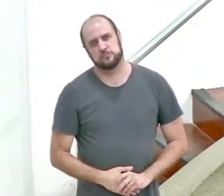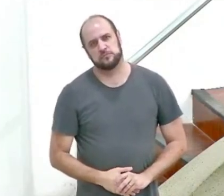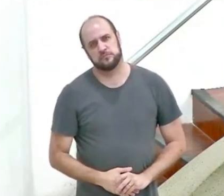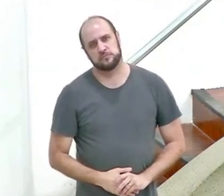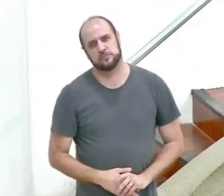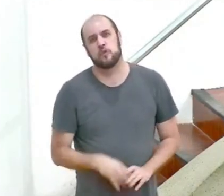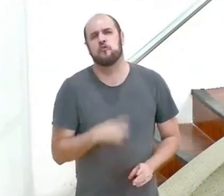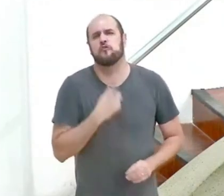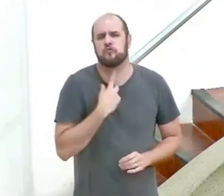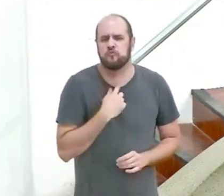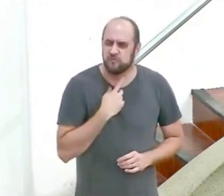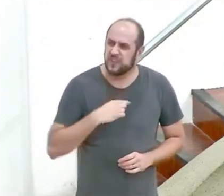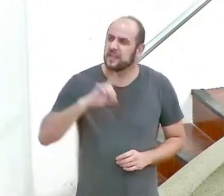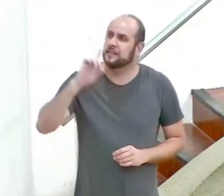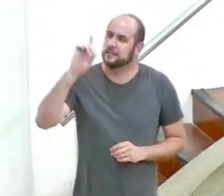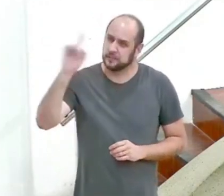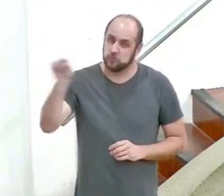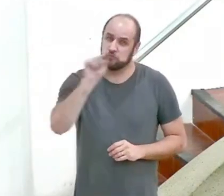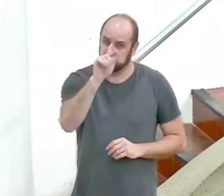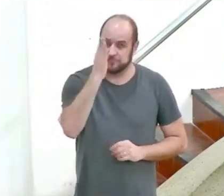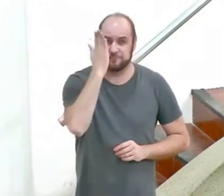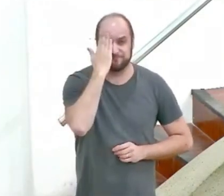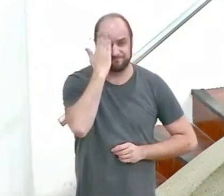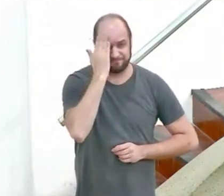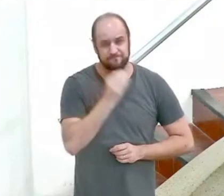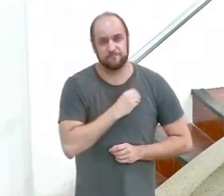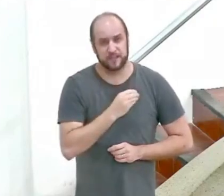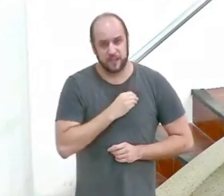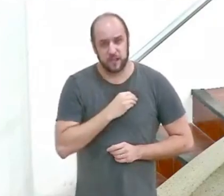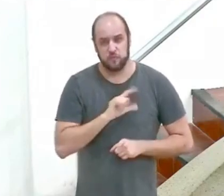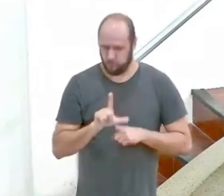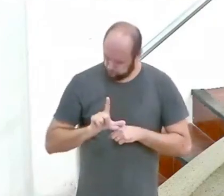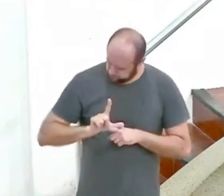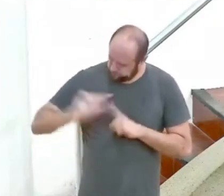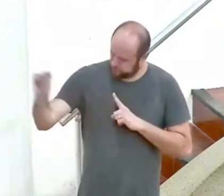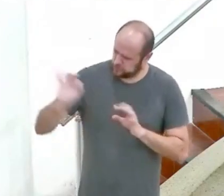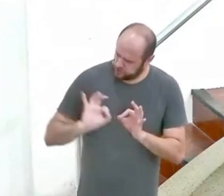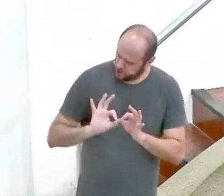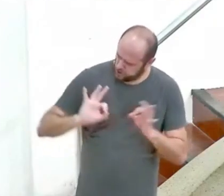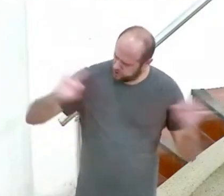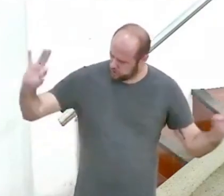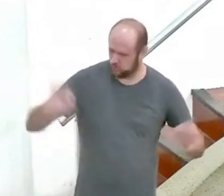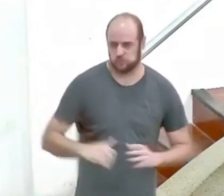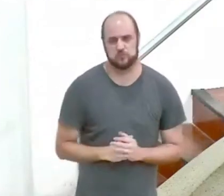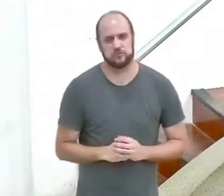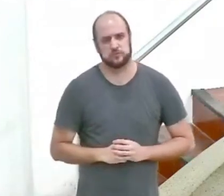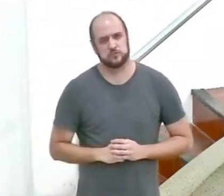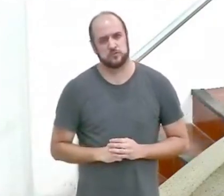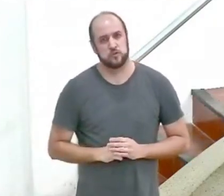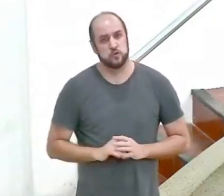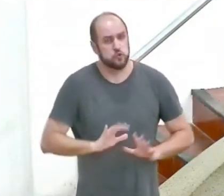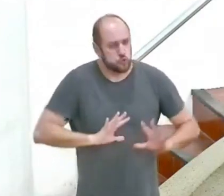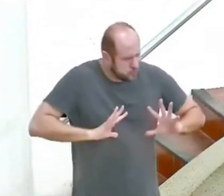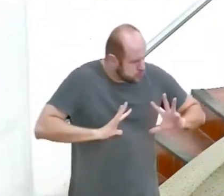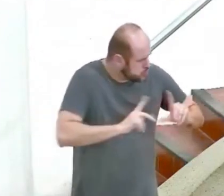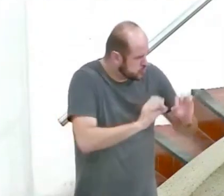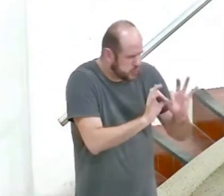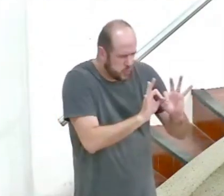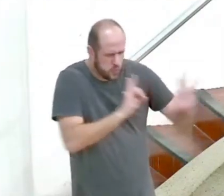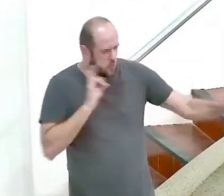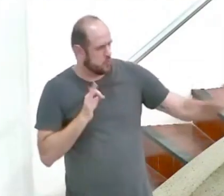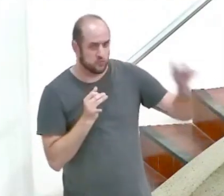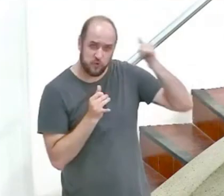A vontade de Deus é que você saiba o é o pecado e fuja o mais longe que puder. Abstenha-se completamente da